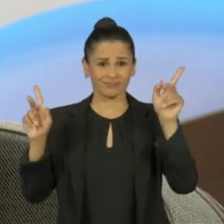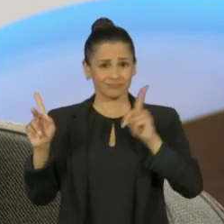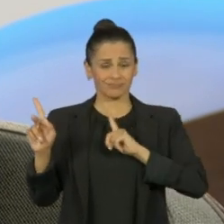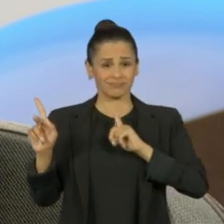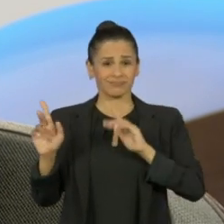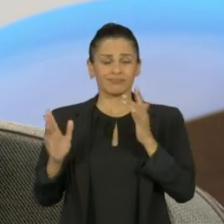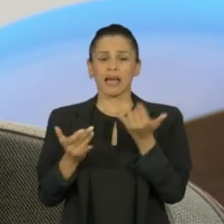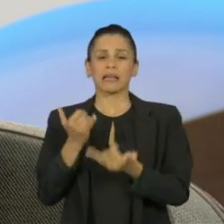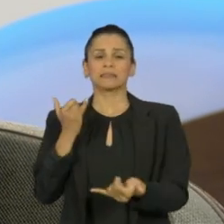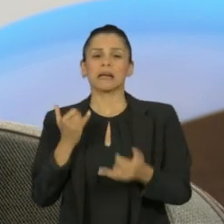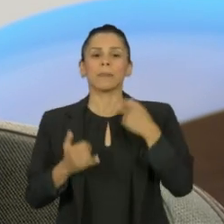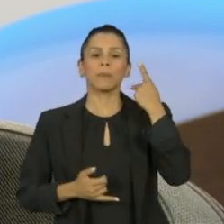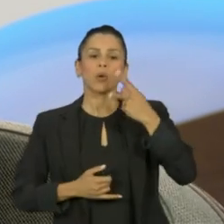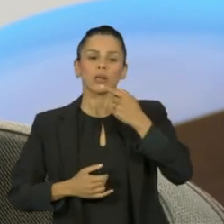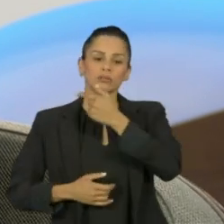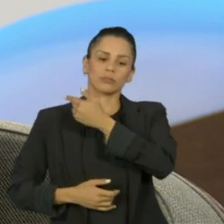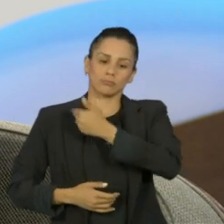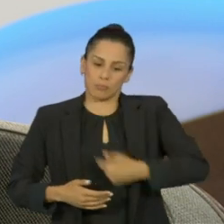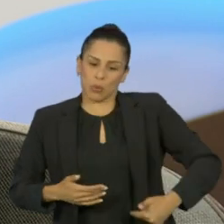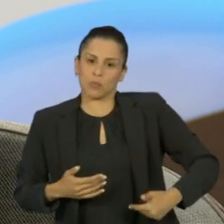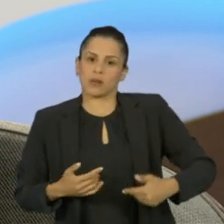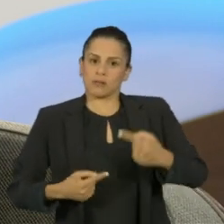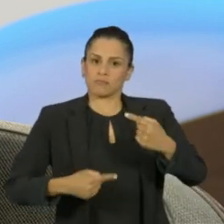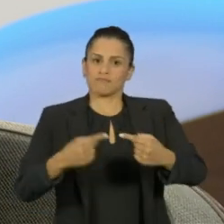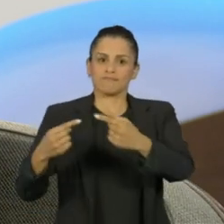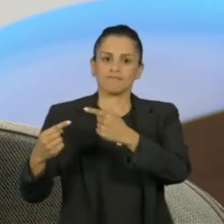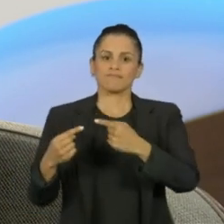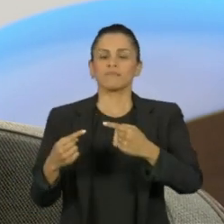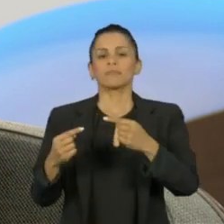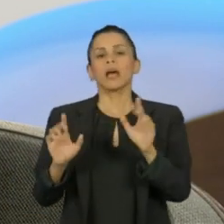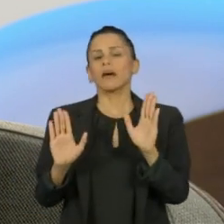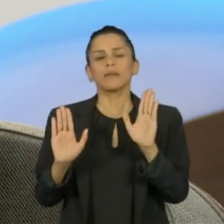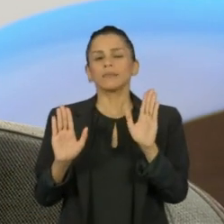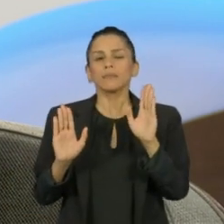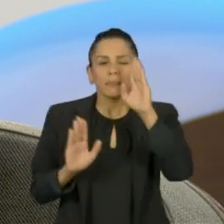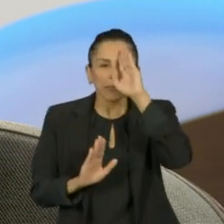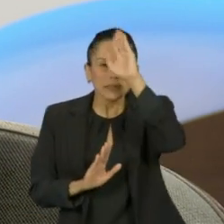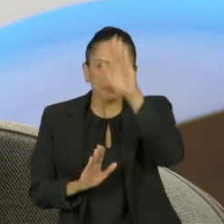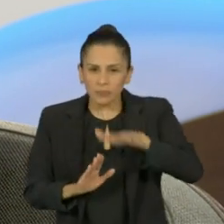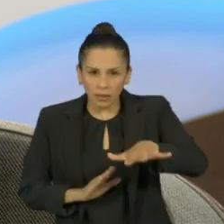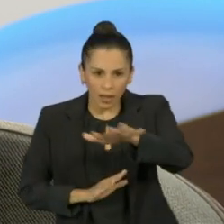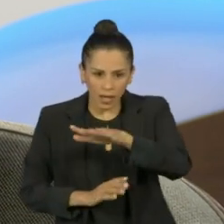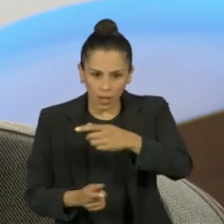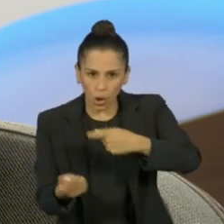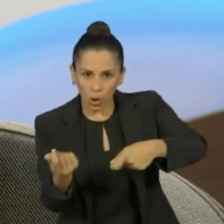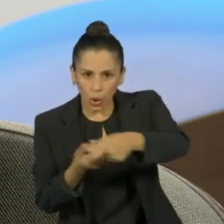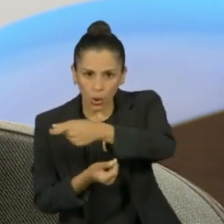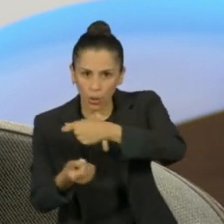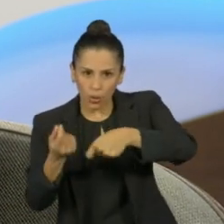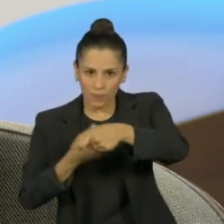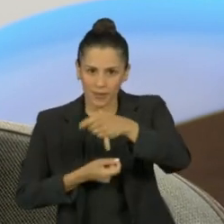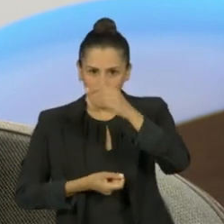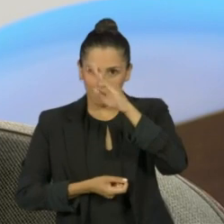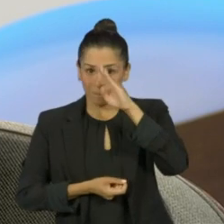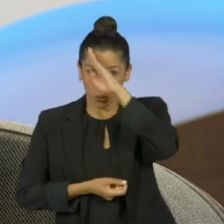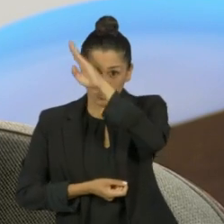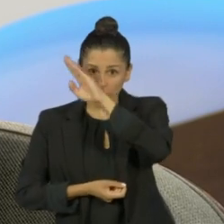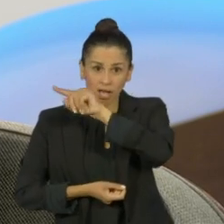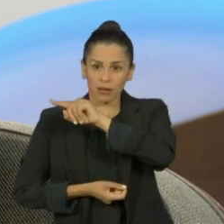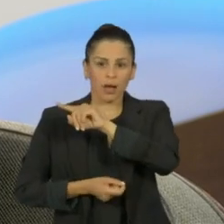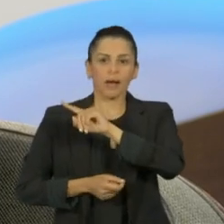públicas, especialmente na área econômica, que o presidente, como a agenda não é dele, ele mesmo delega ao ministro,